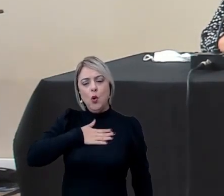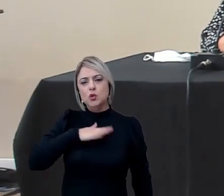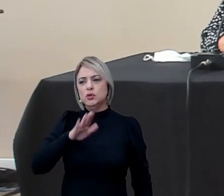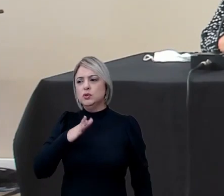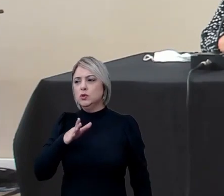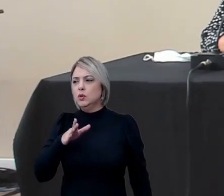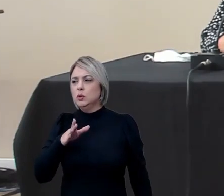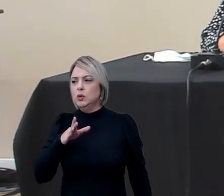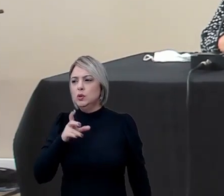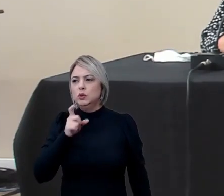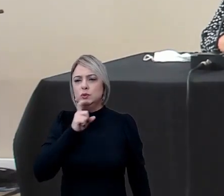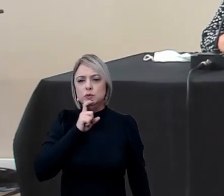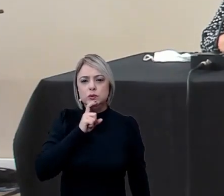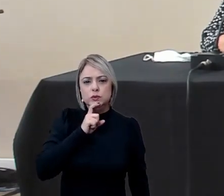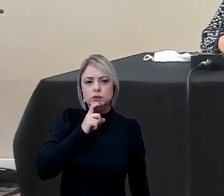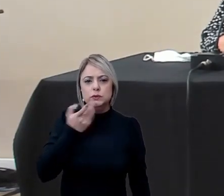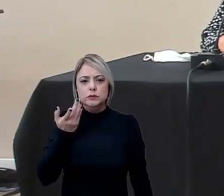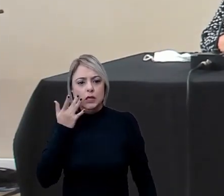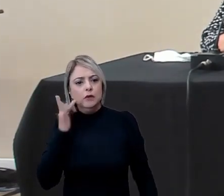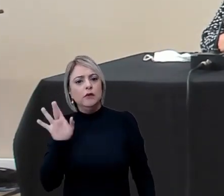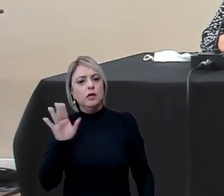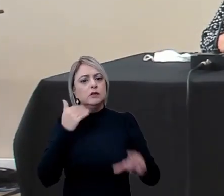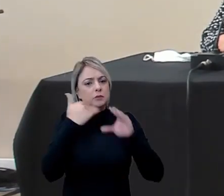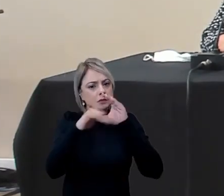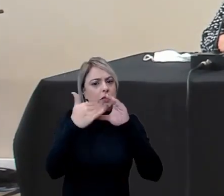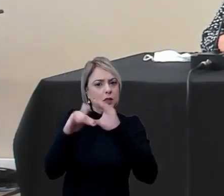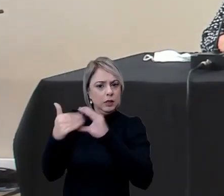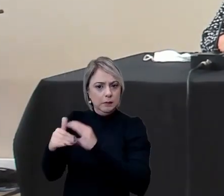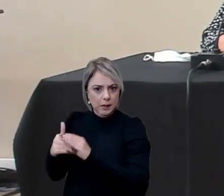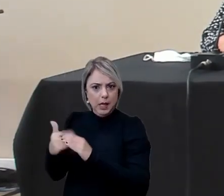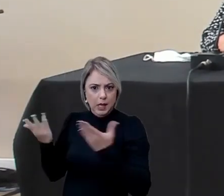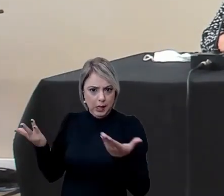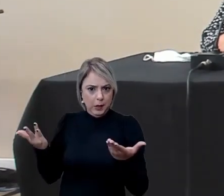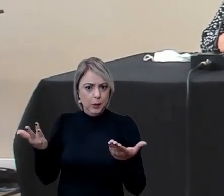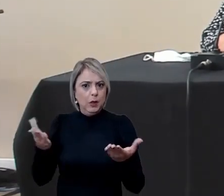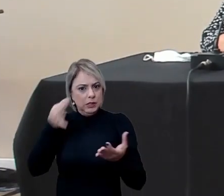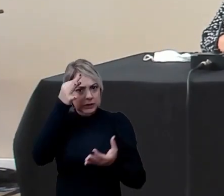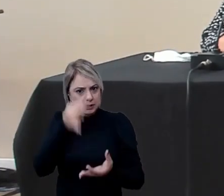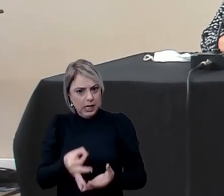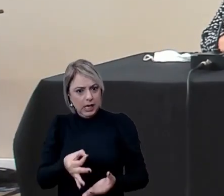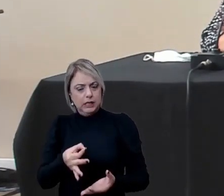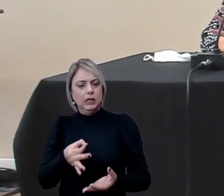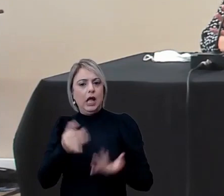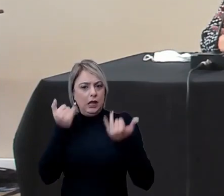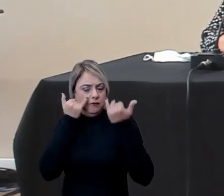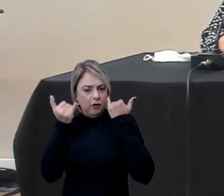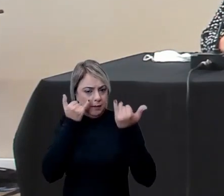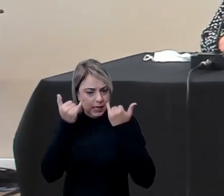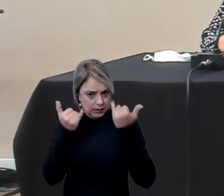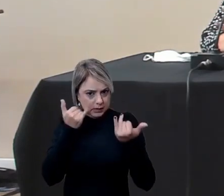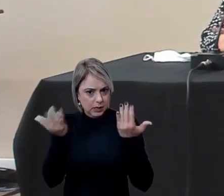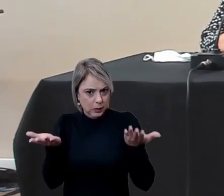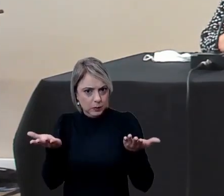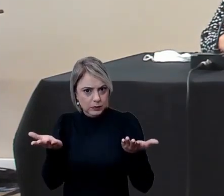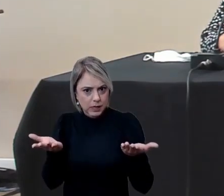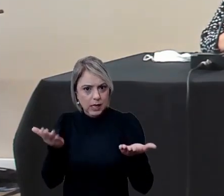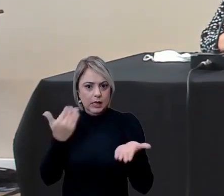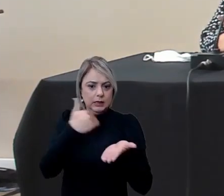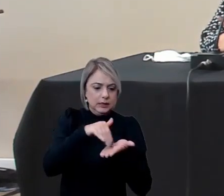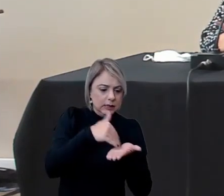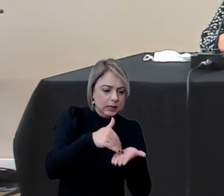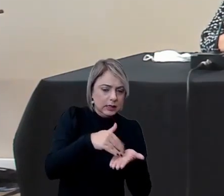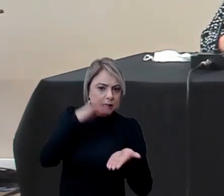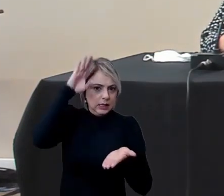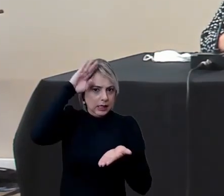julho julho ou agosto mas isso também eu posso mandar essa informação com maior precisão junto a nossa equipe fantástica da secretaria